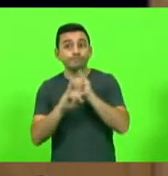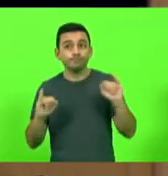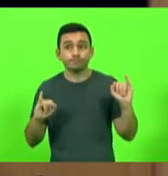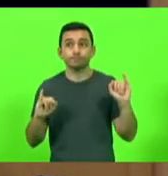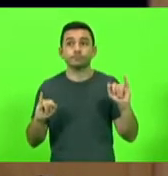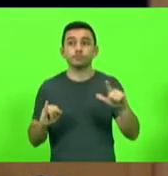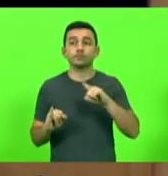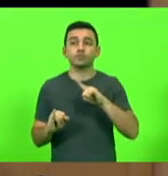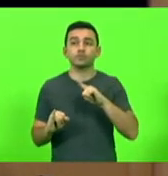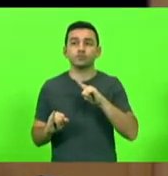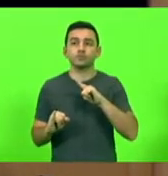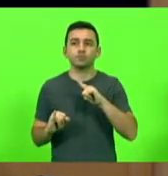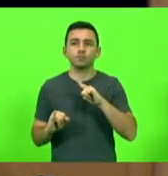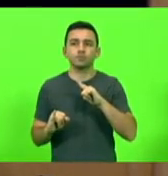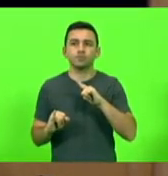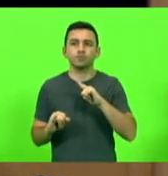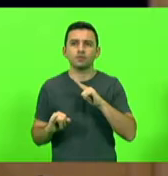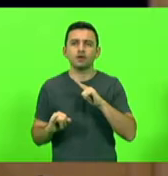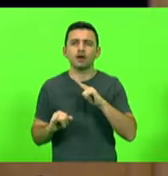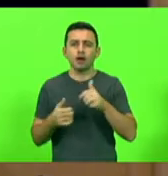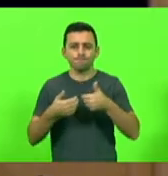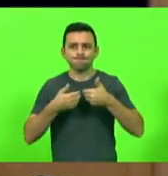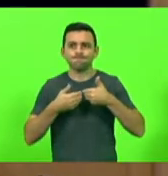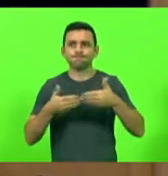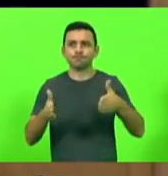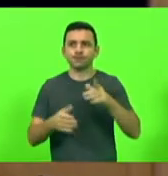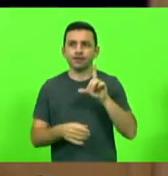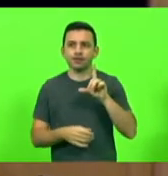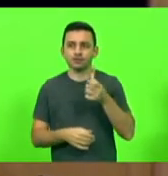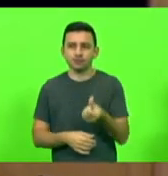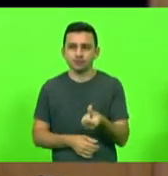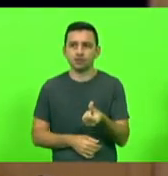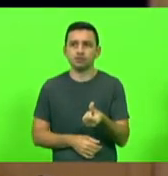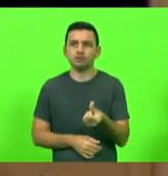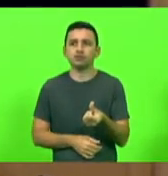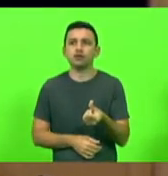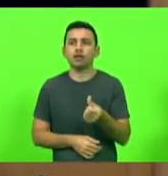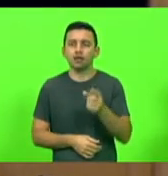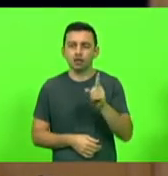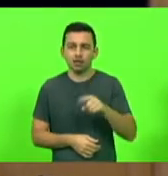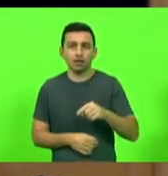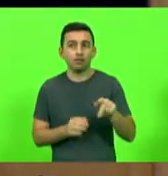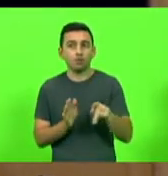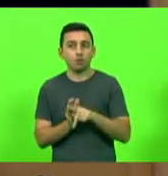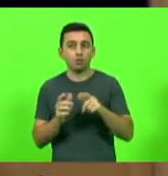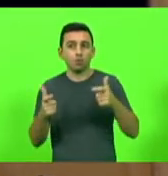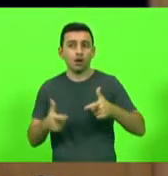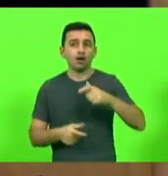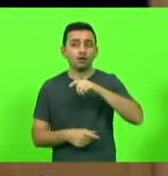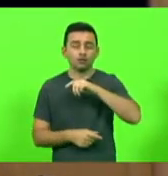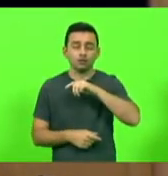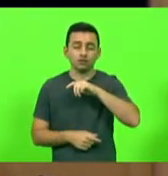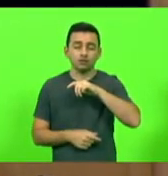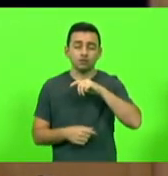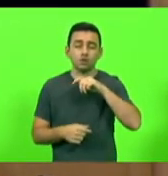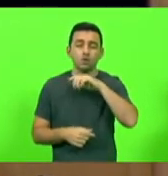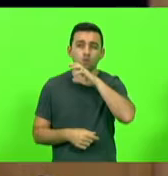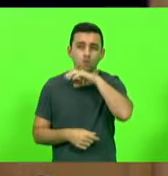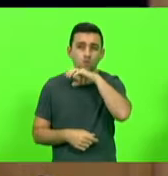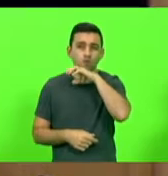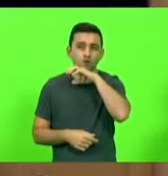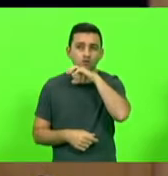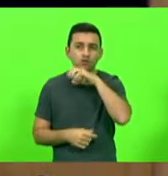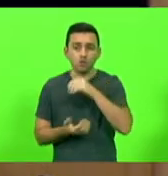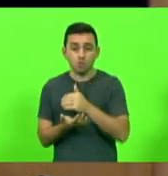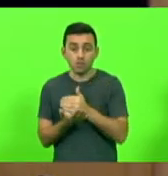hoje teve a abertura da 16ª Tecnoeste, em Concórdia, o governo anunciou lá esse Terra